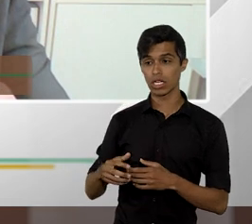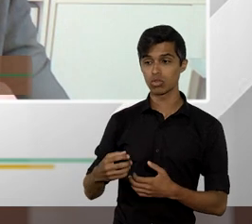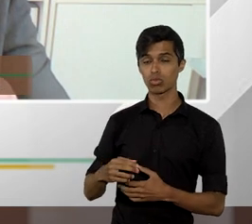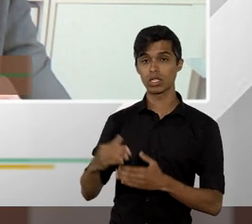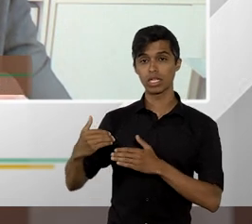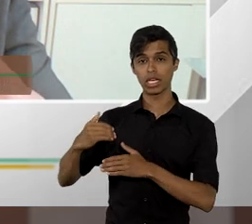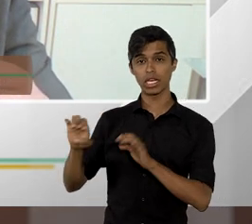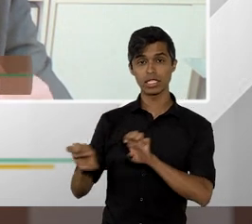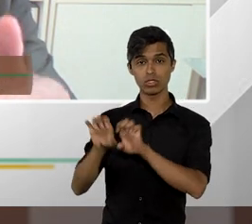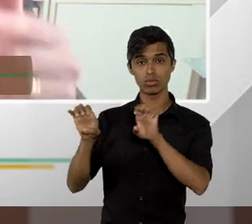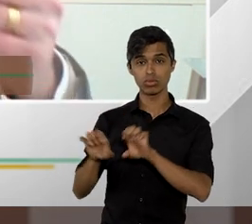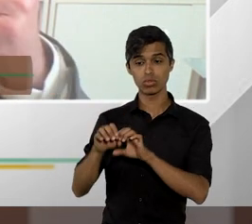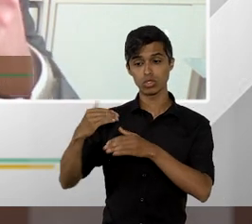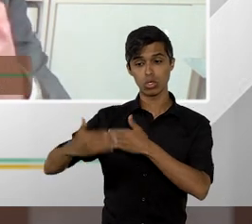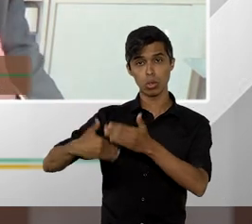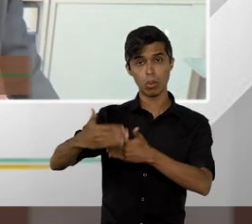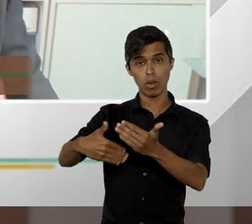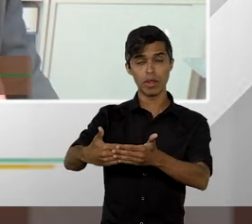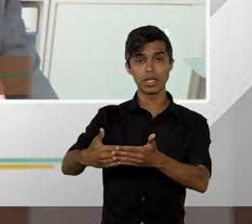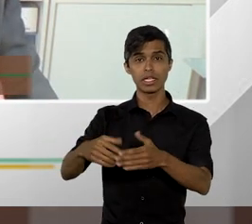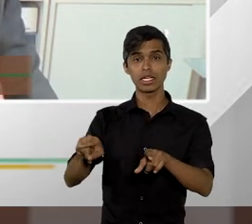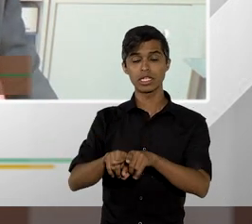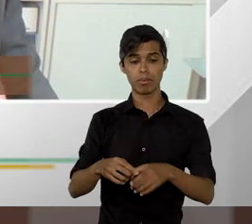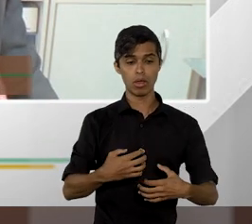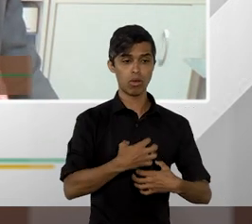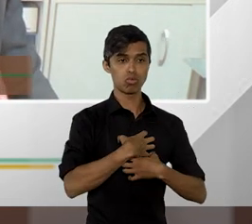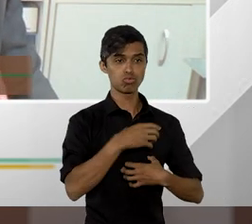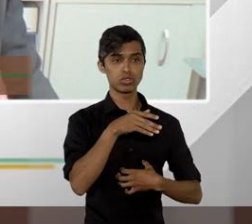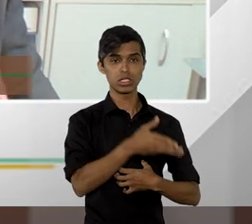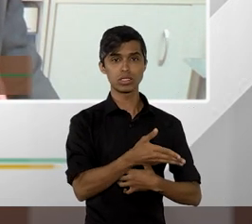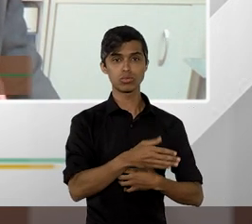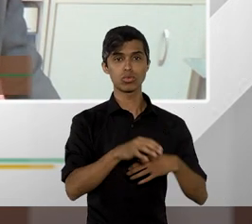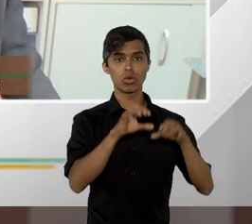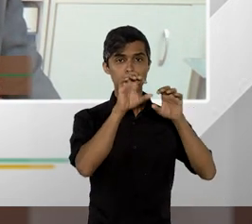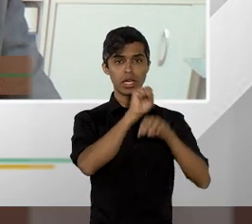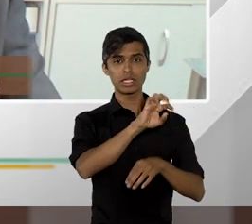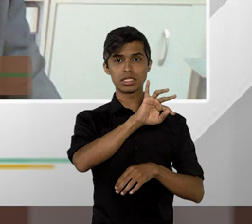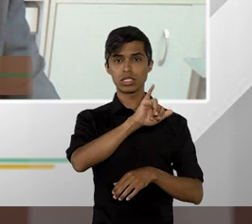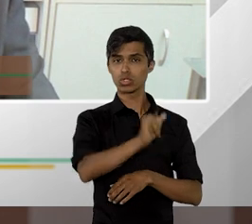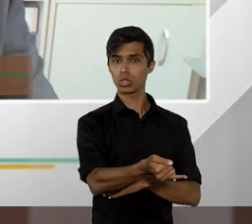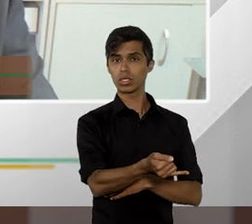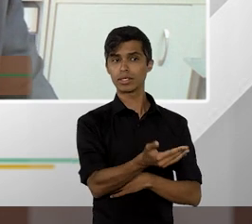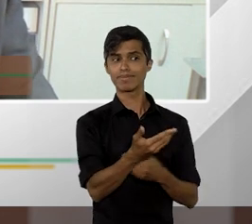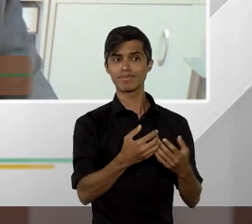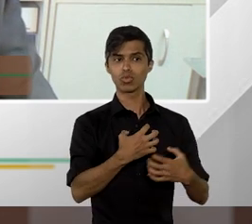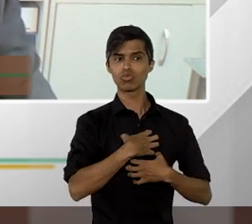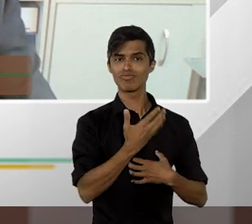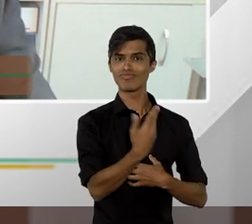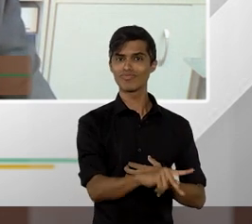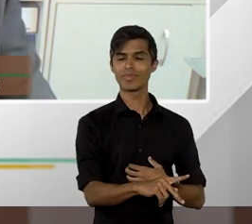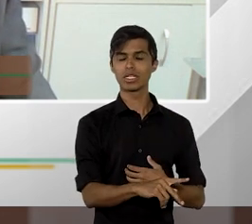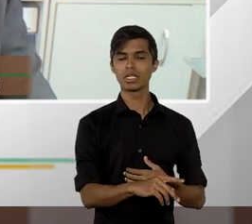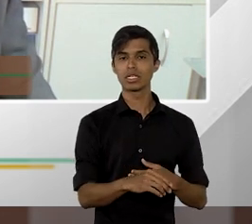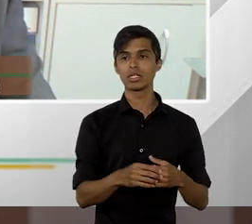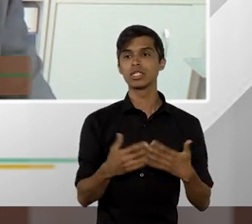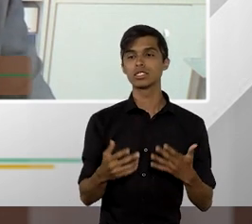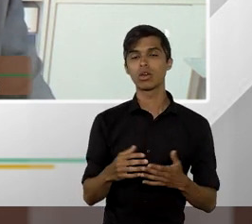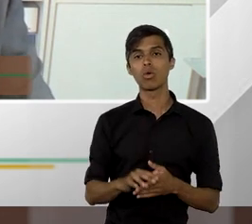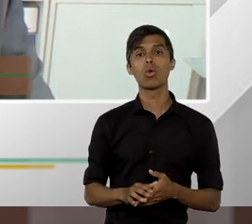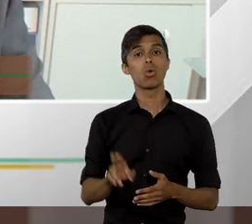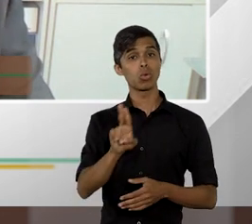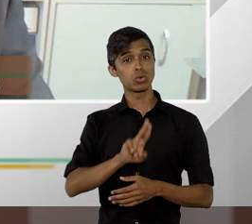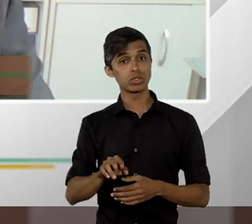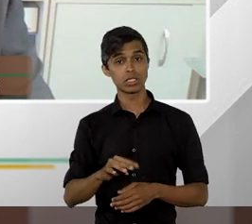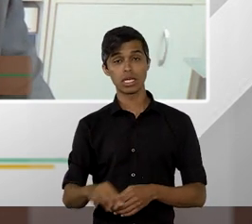processual e também a postura do Superior Tribunal de Justiça para começar a se utilizar dos mecanismos que já